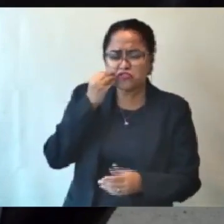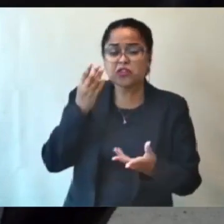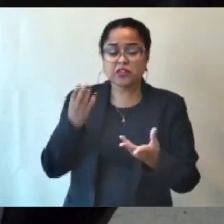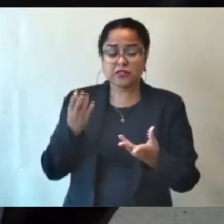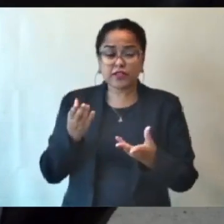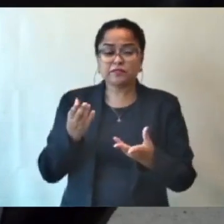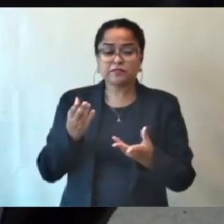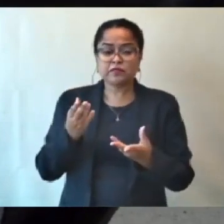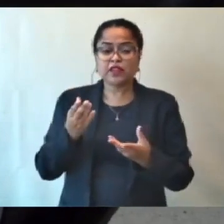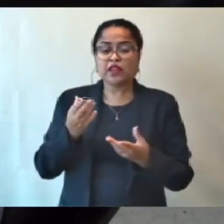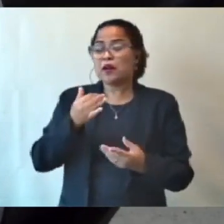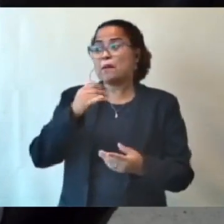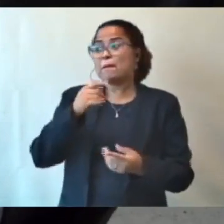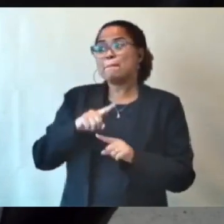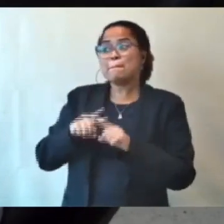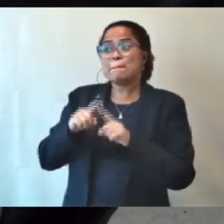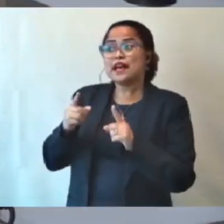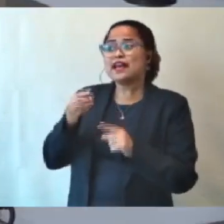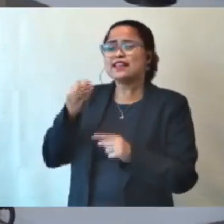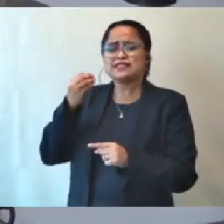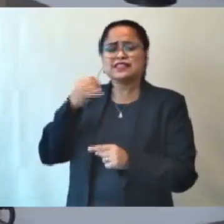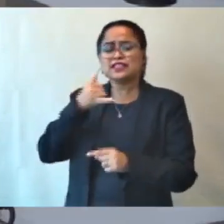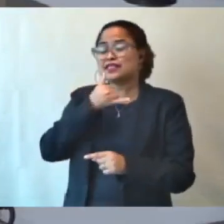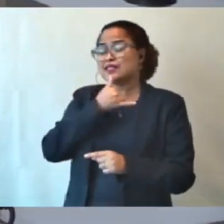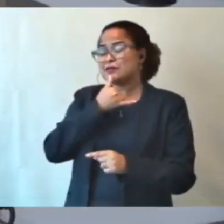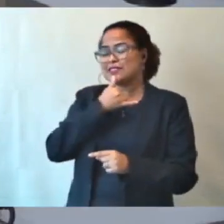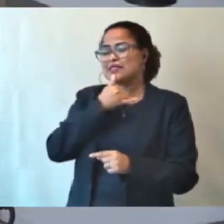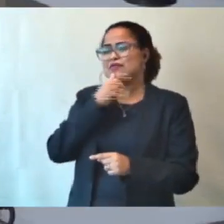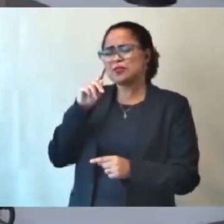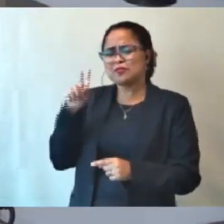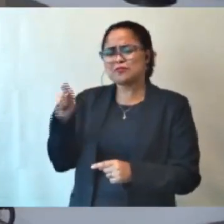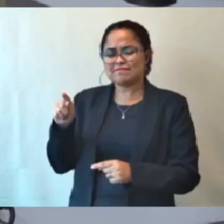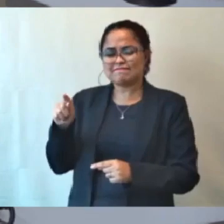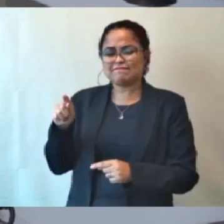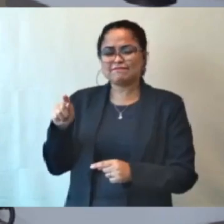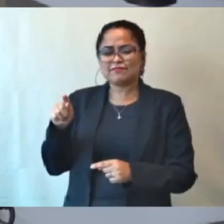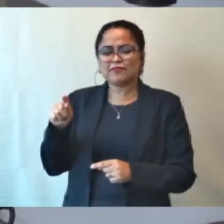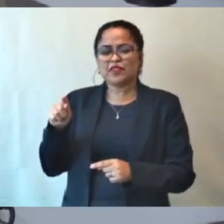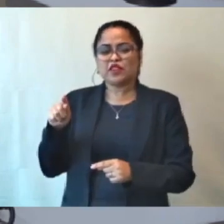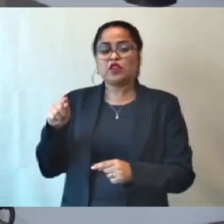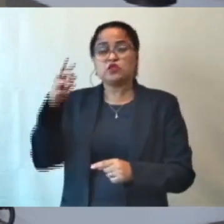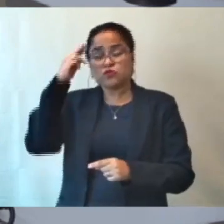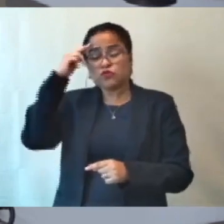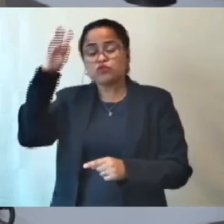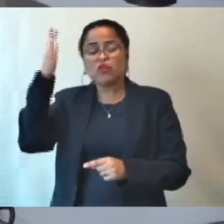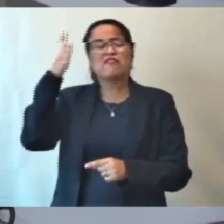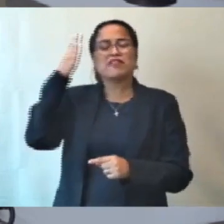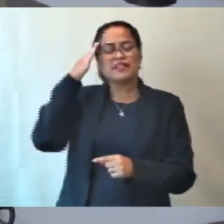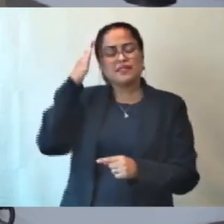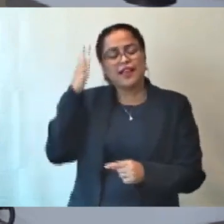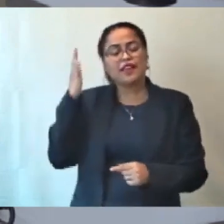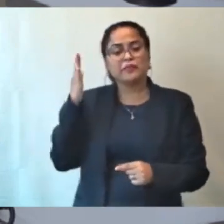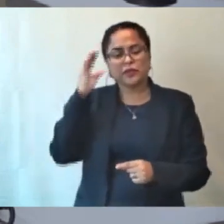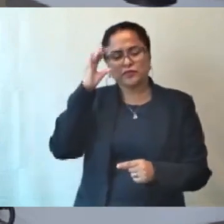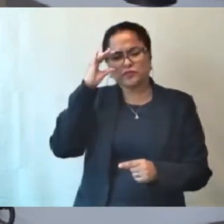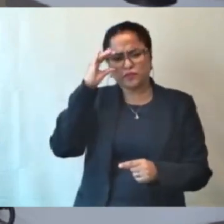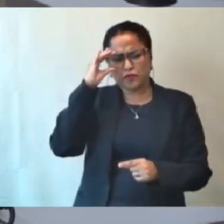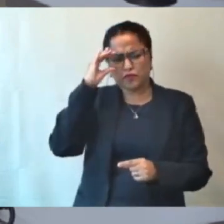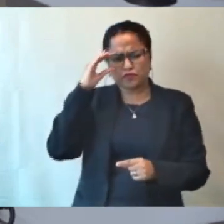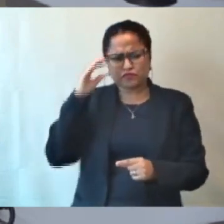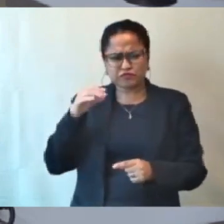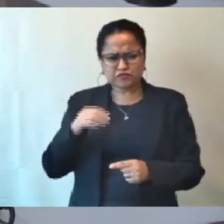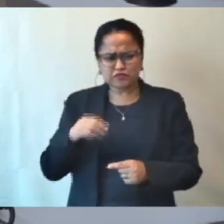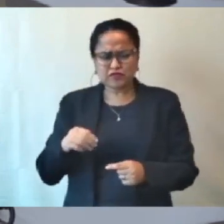existem cartas marcadas e Vossa Excelência sabe muito bem. Só que hoje, Mucá, os ratos estão